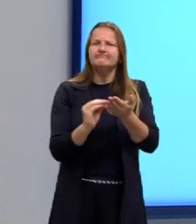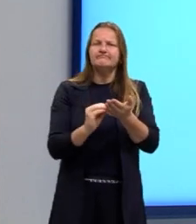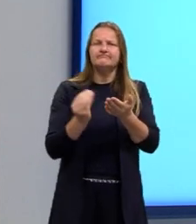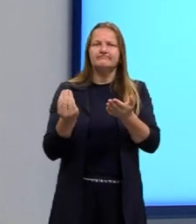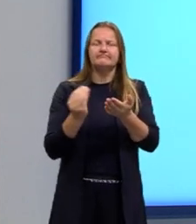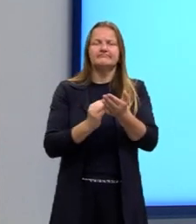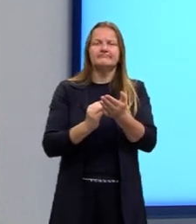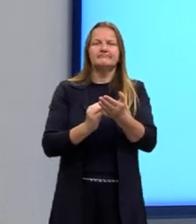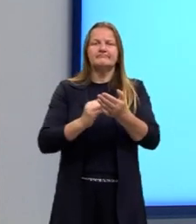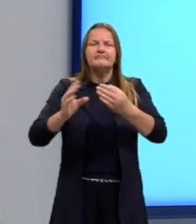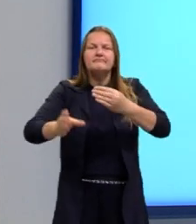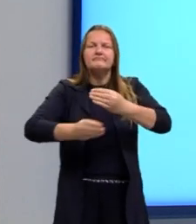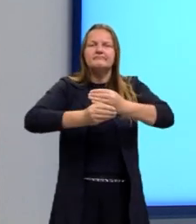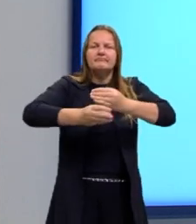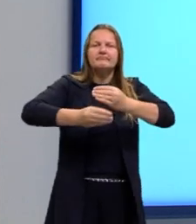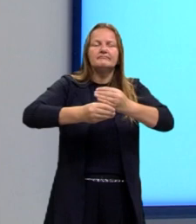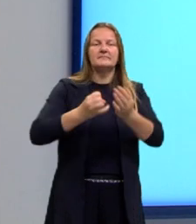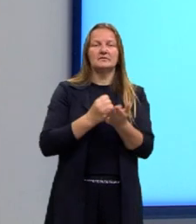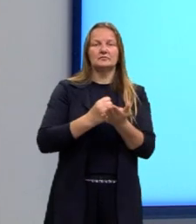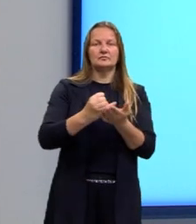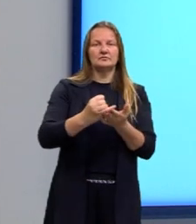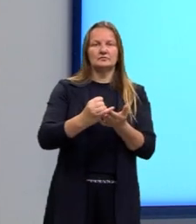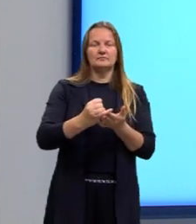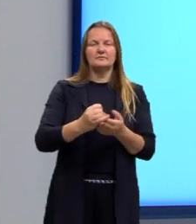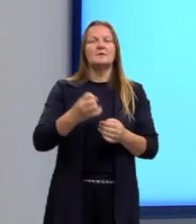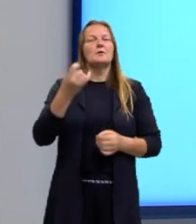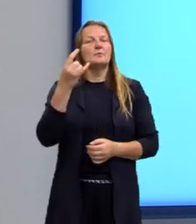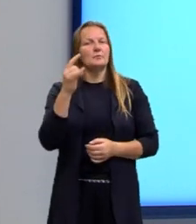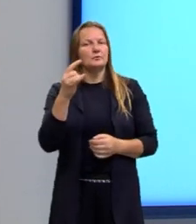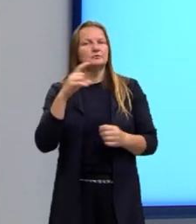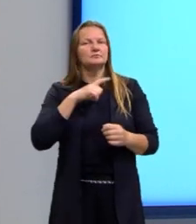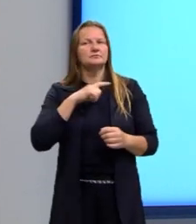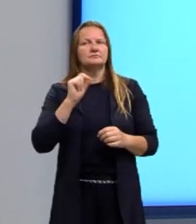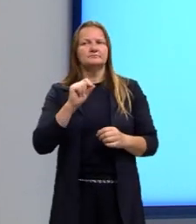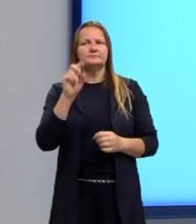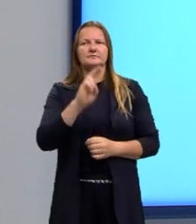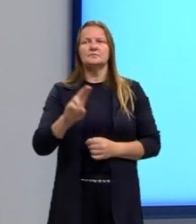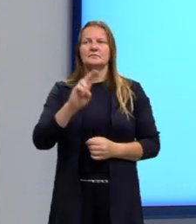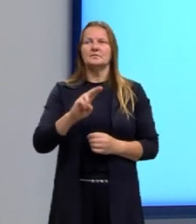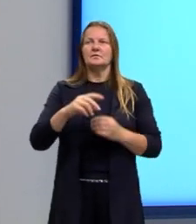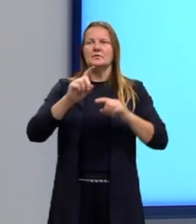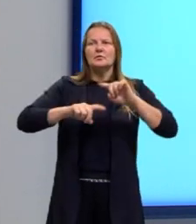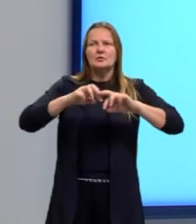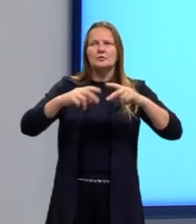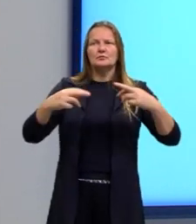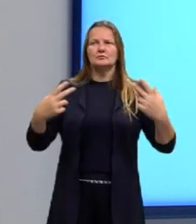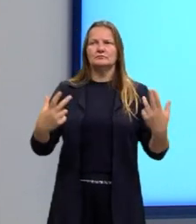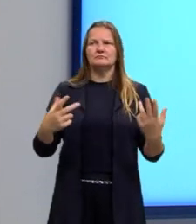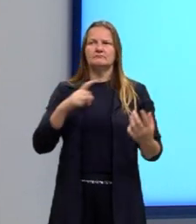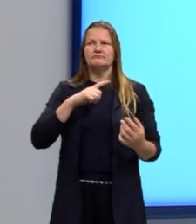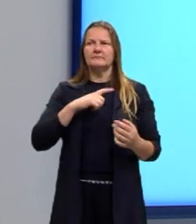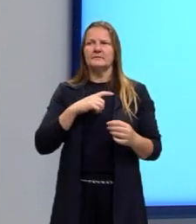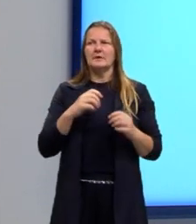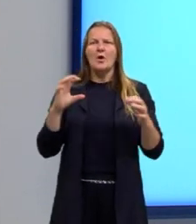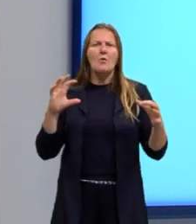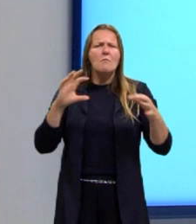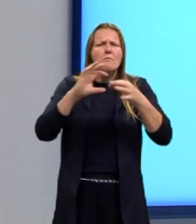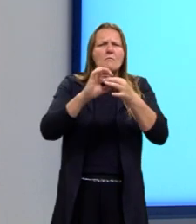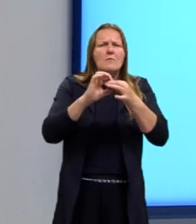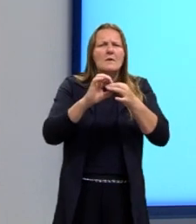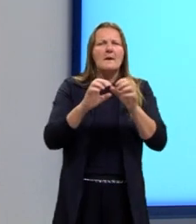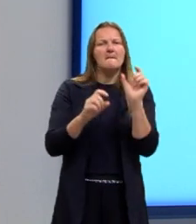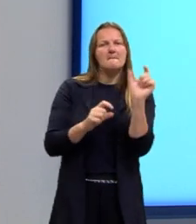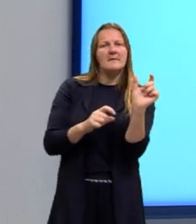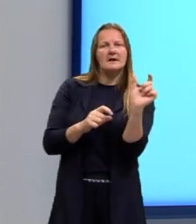complementar essa introdução. Por último, nós temos utilizar os elementos que permitem a conexão entre as